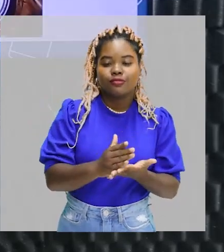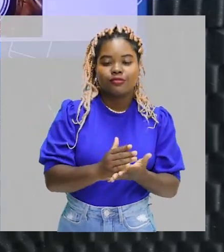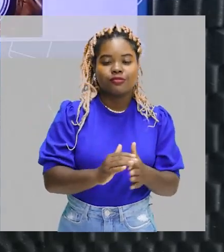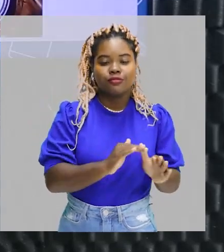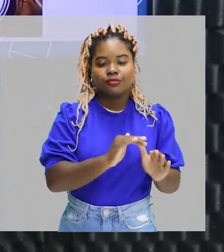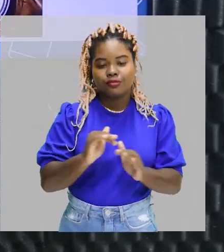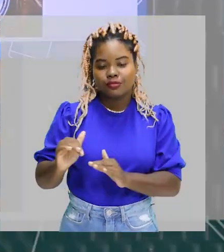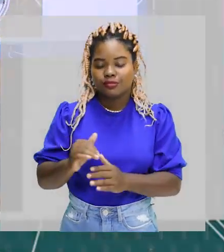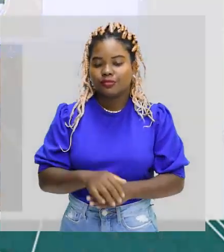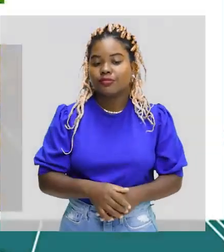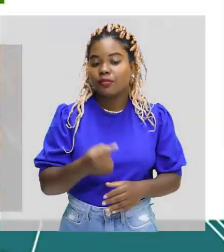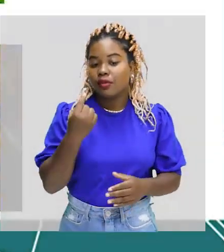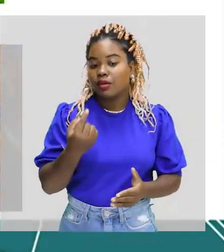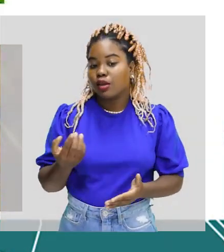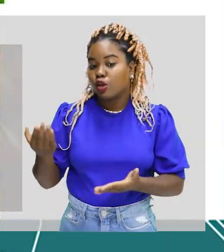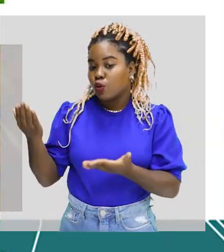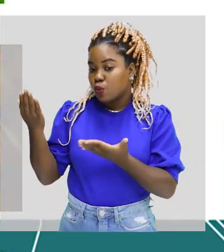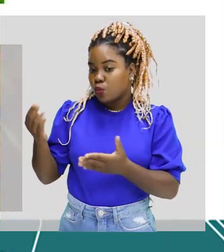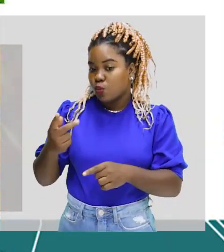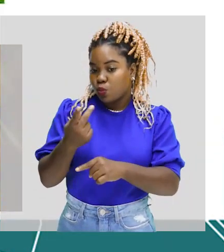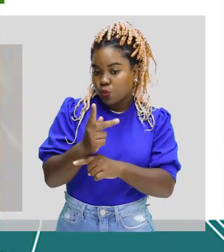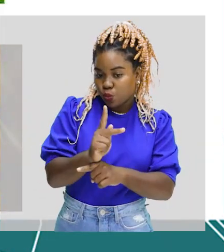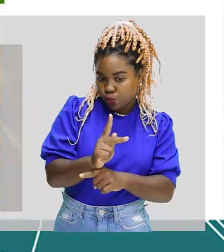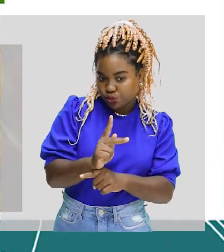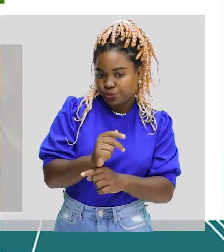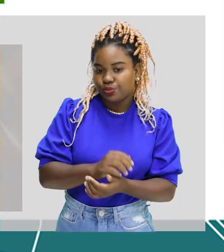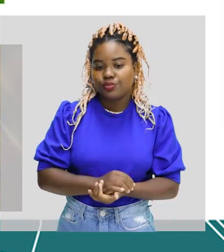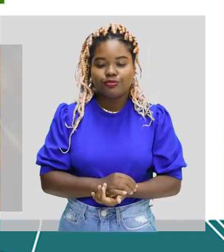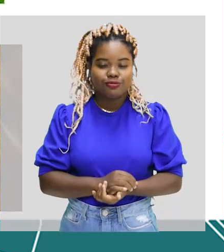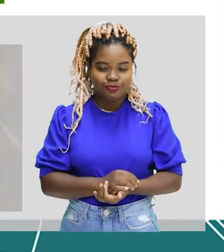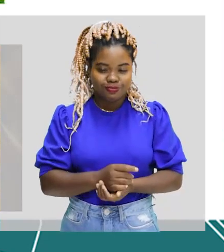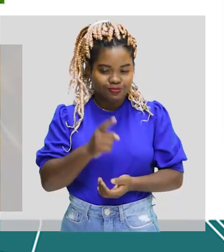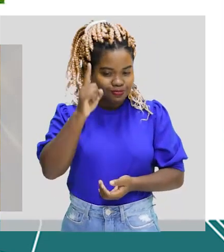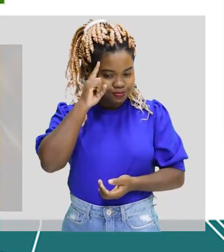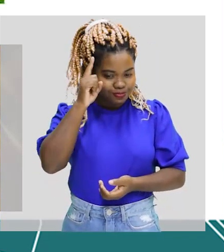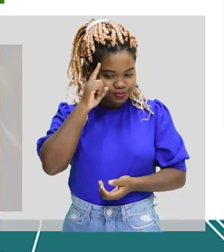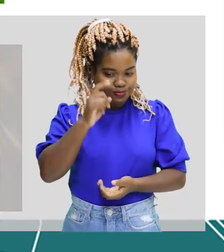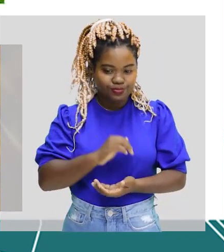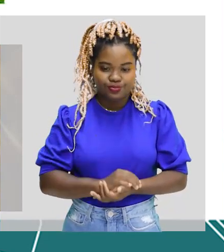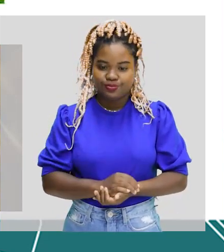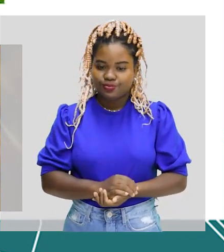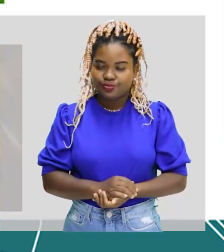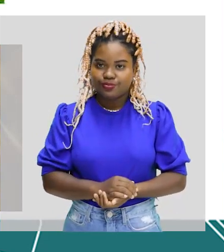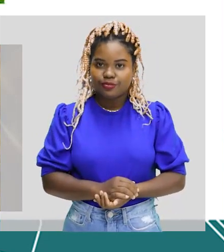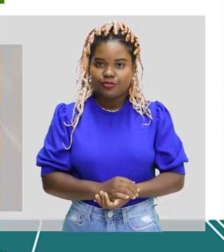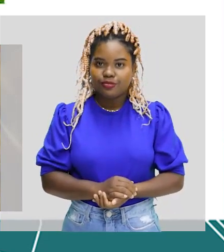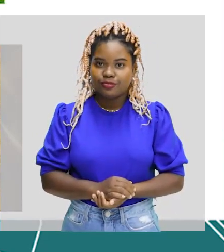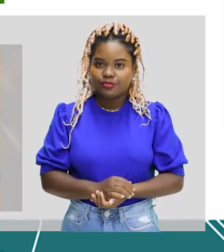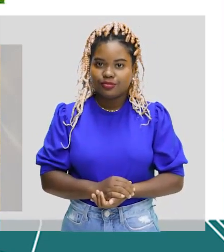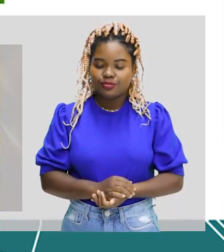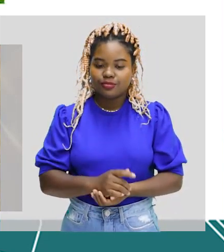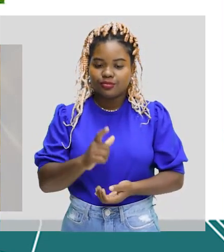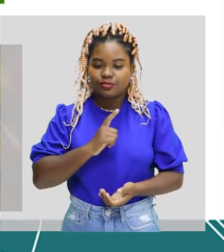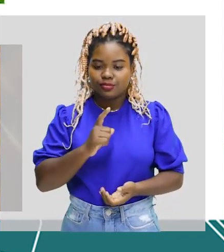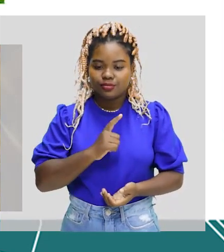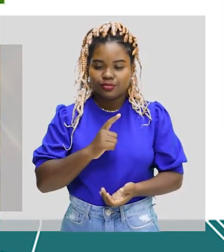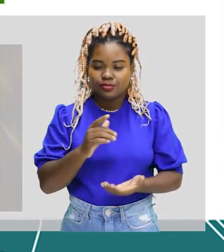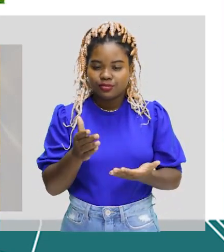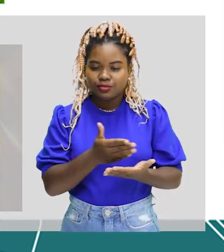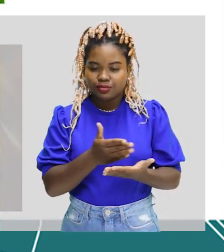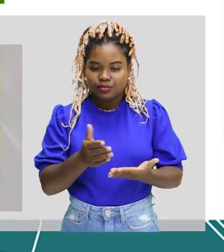iniciar. Então, hidrocarbonetos no nosso cotidiano. Então, aqui eu trouxe alguns